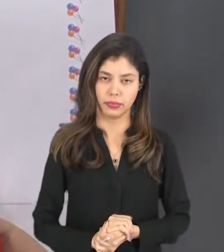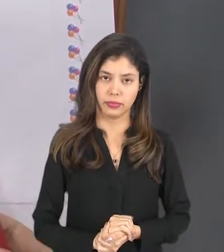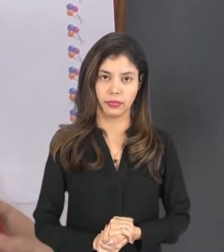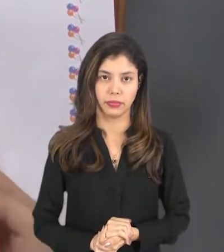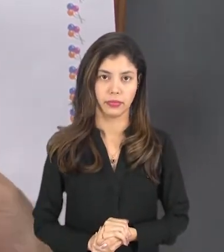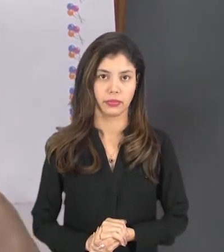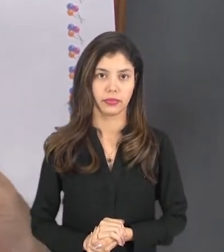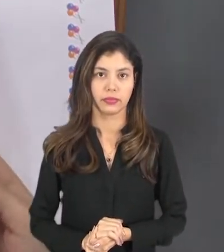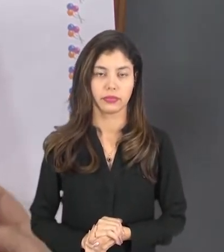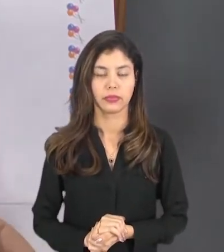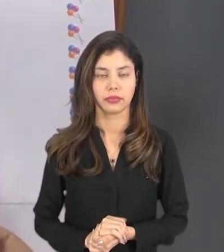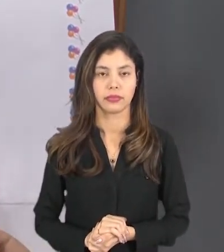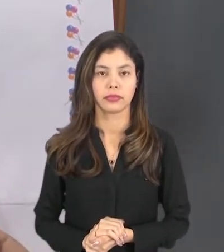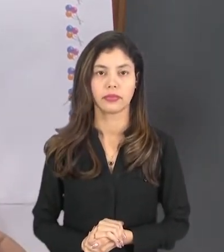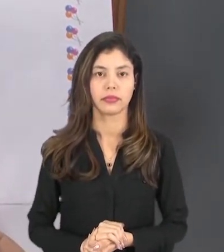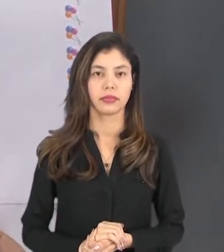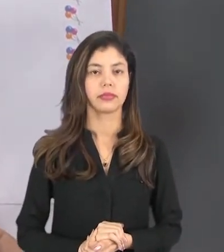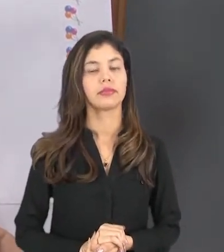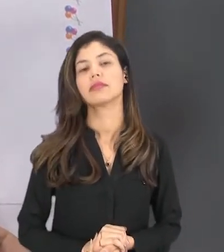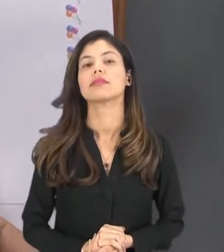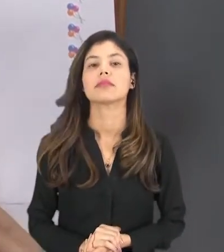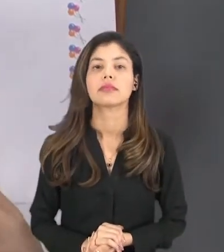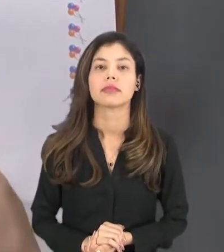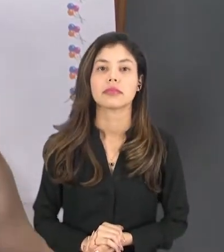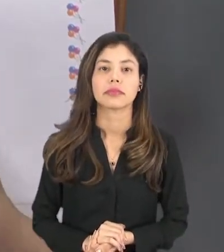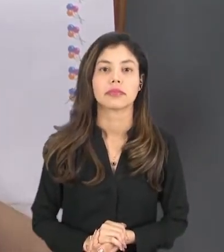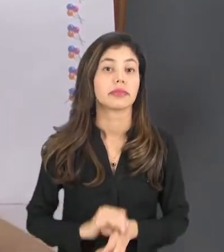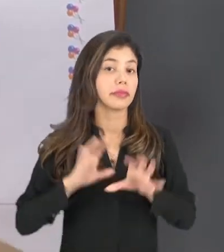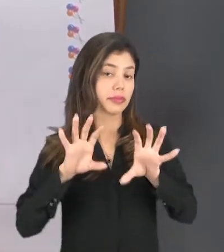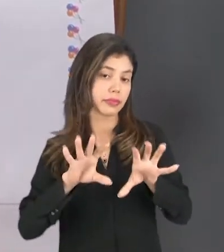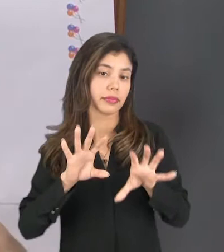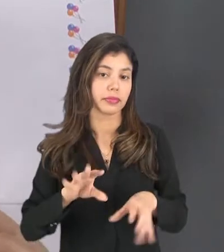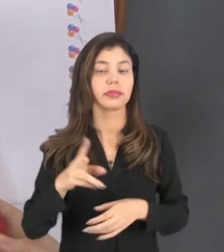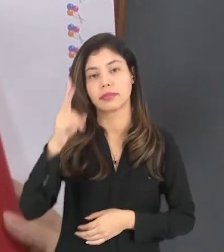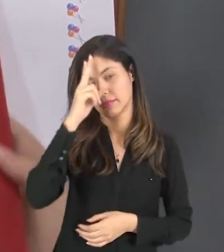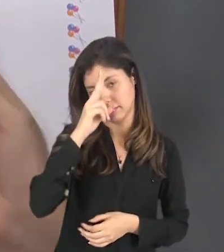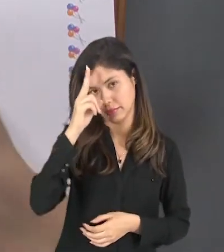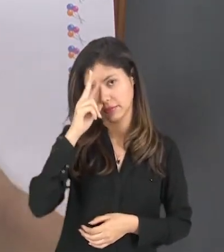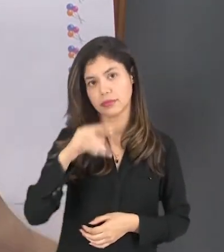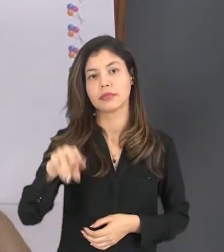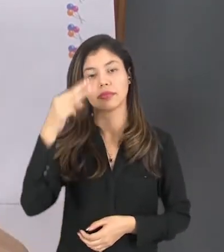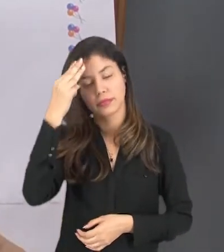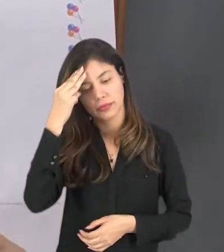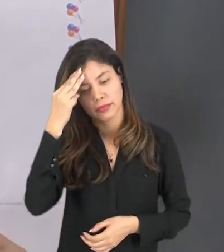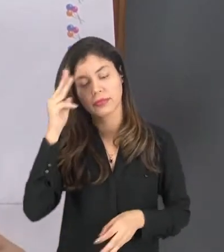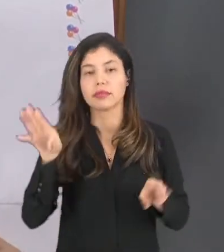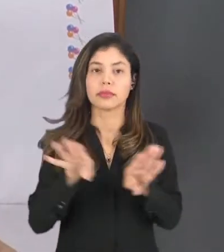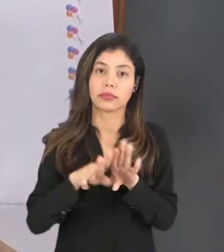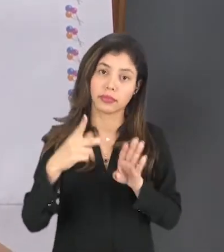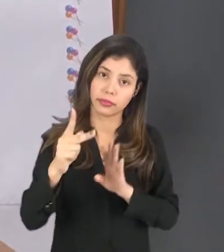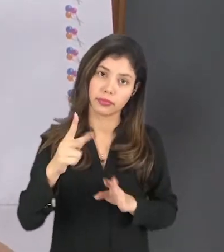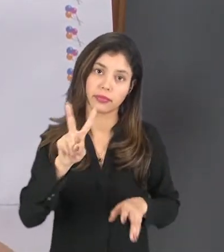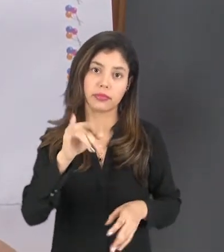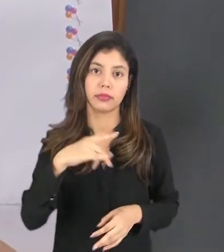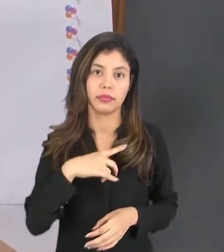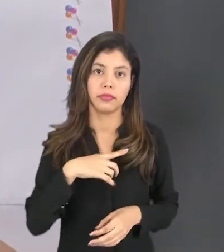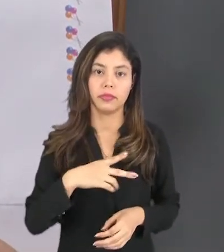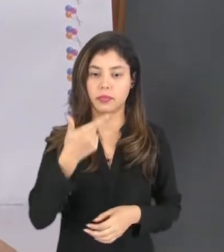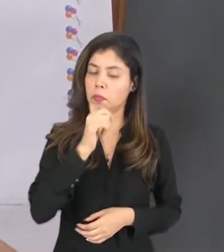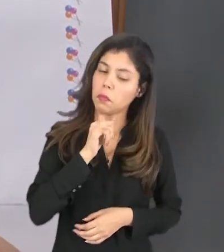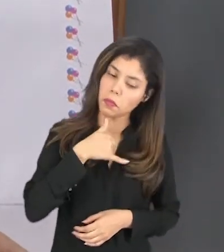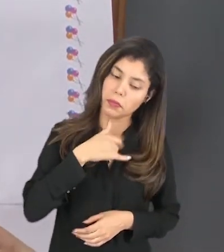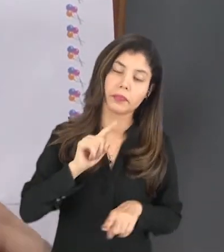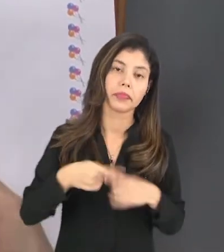lanche ao meio e deu a outra parte para ela. E assim, a lembrança, a memória dela desse momento não será de